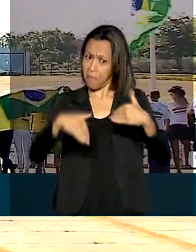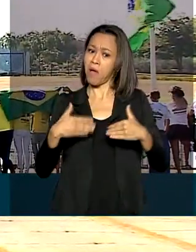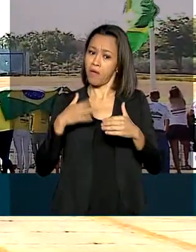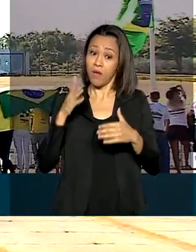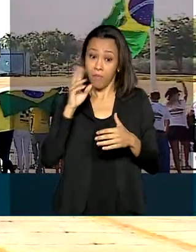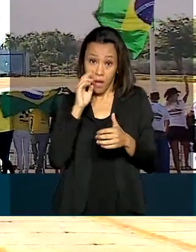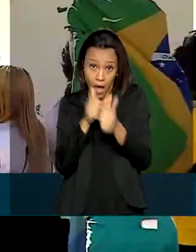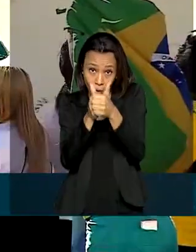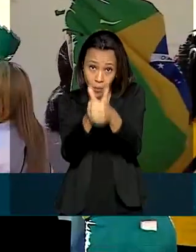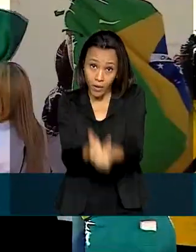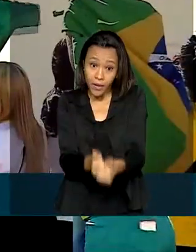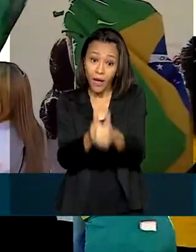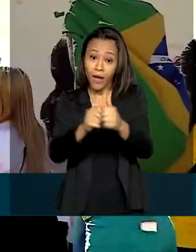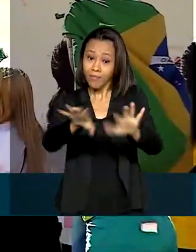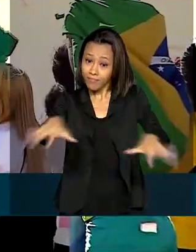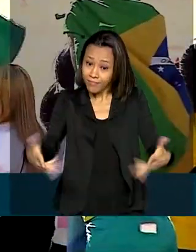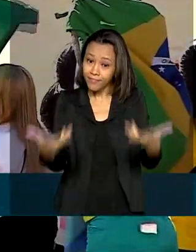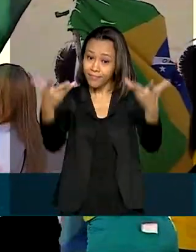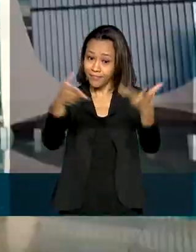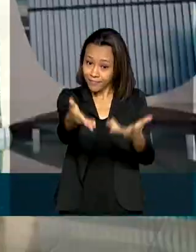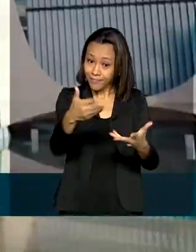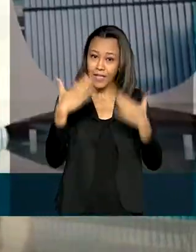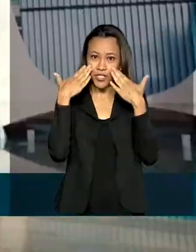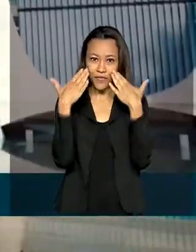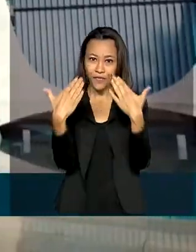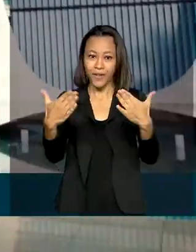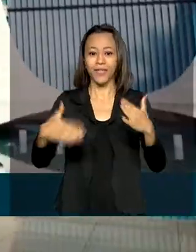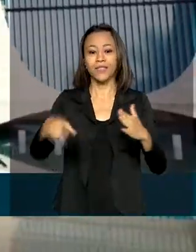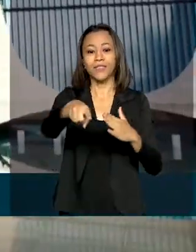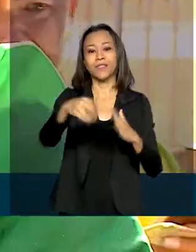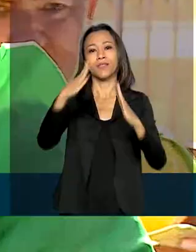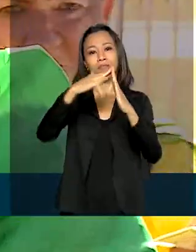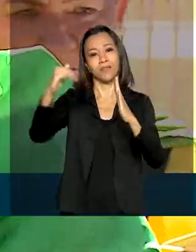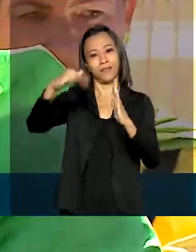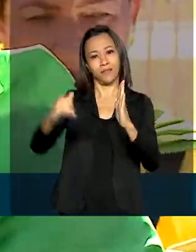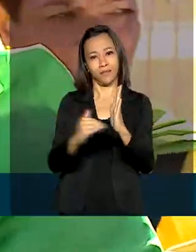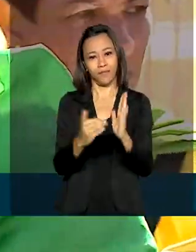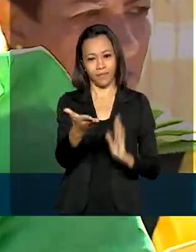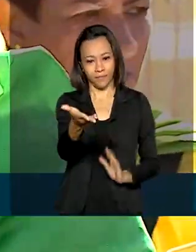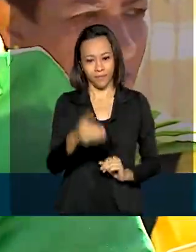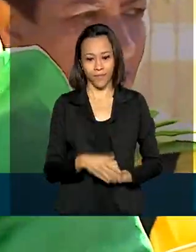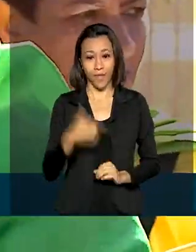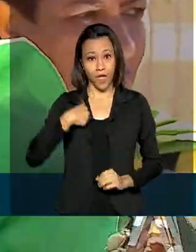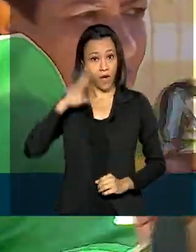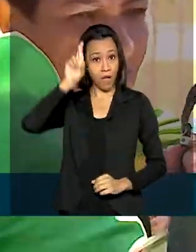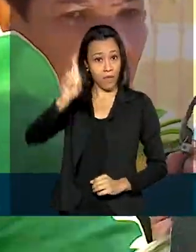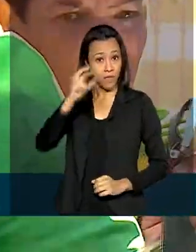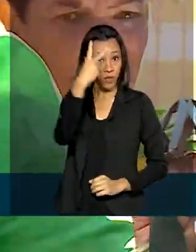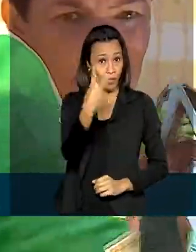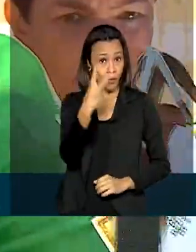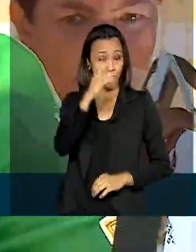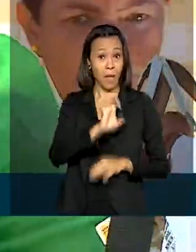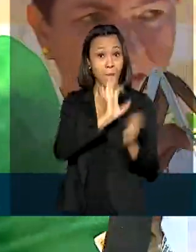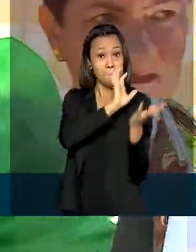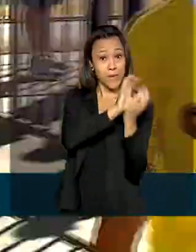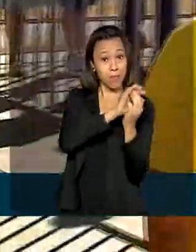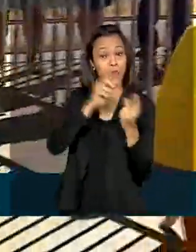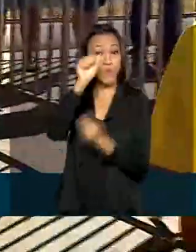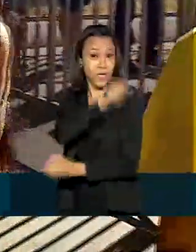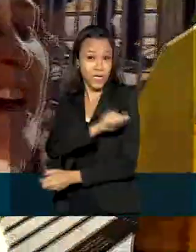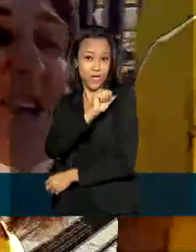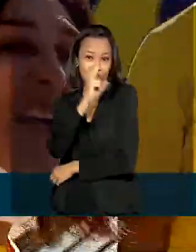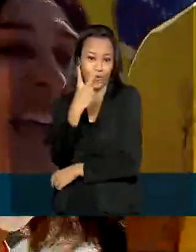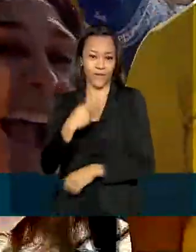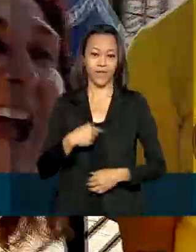frente à residência oficial da Presidência da República, o Palácio da Alvorada. Eu estou representando dois estados, Pernambuco e Rio de Janeiro.